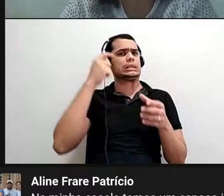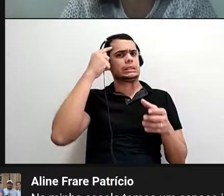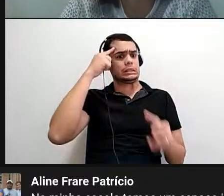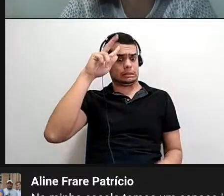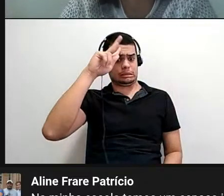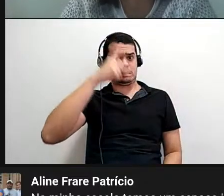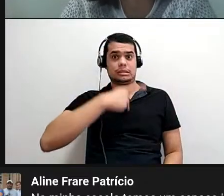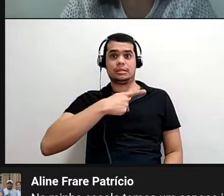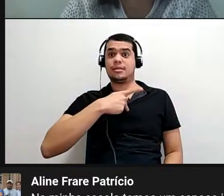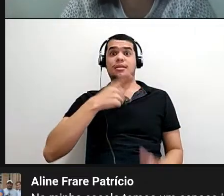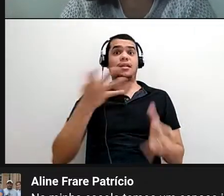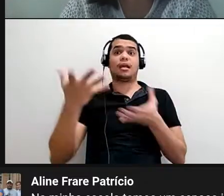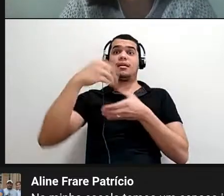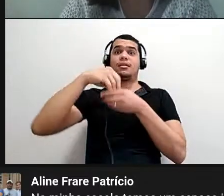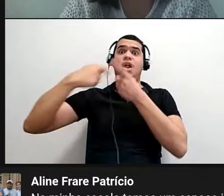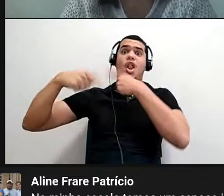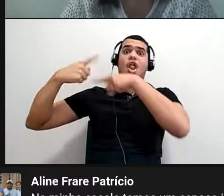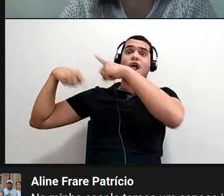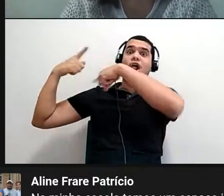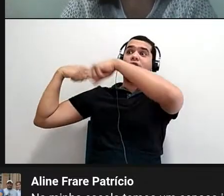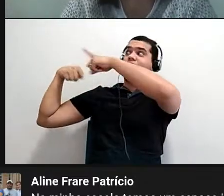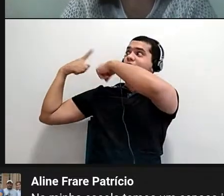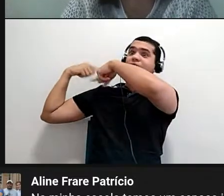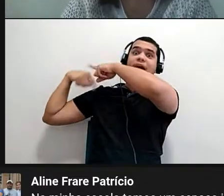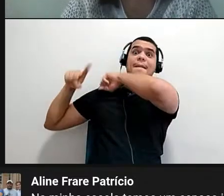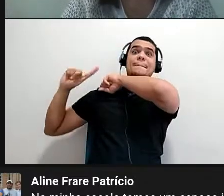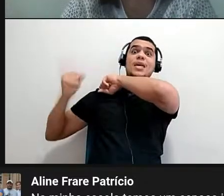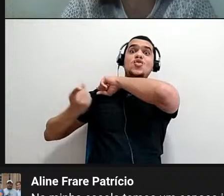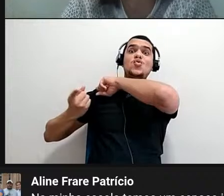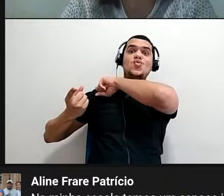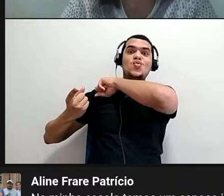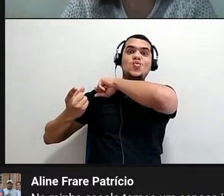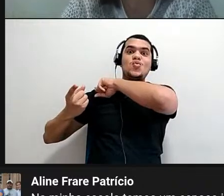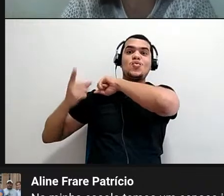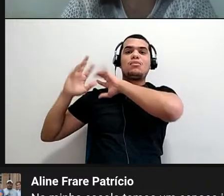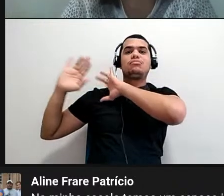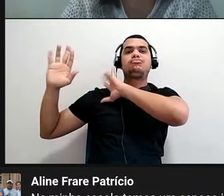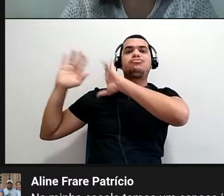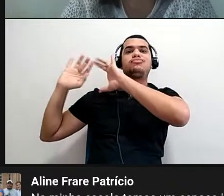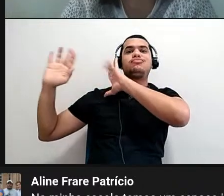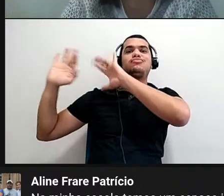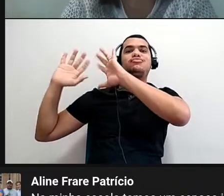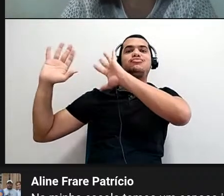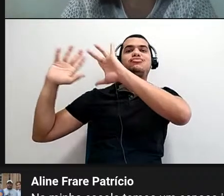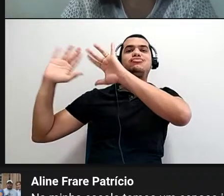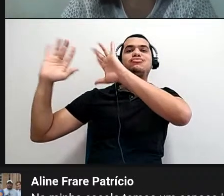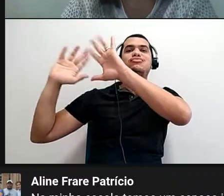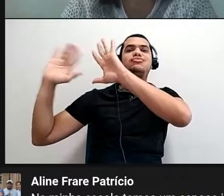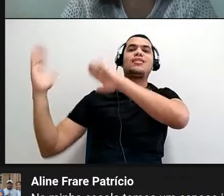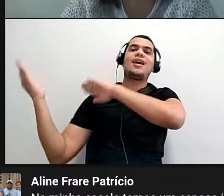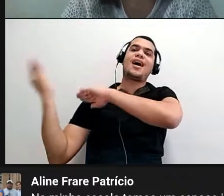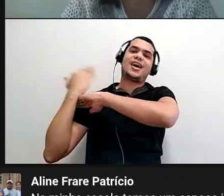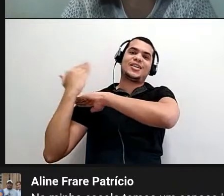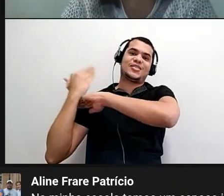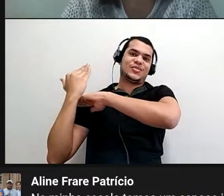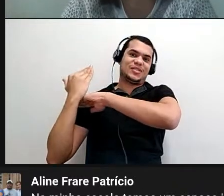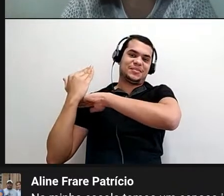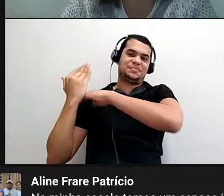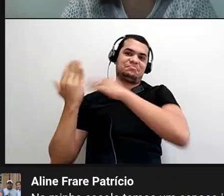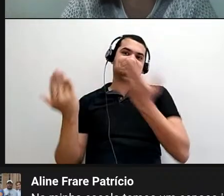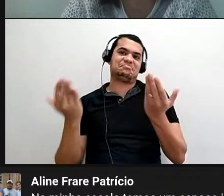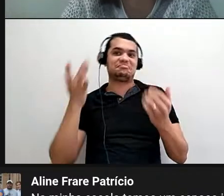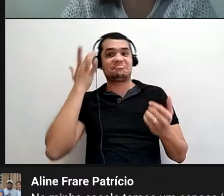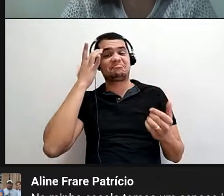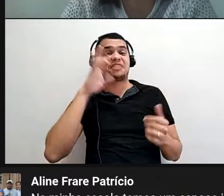mil gerações que vieram antes de você e como encantados que elas são, elas lhe ajudam. Eu não sei se eu respondi a